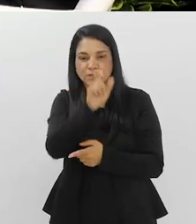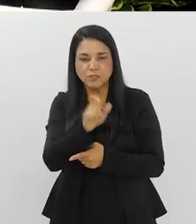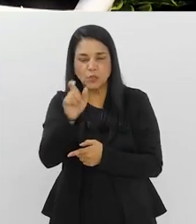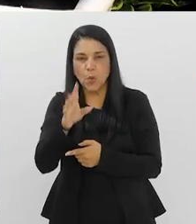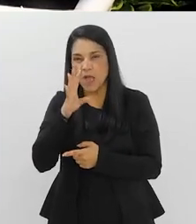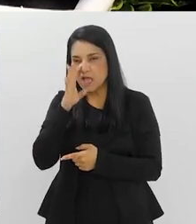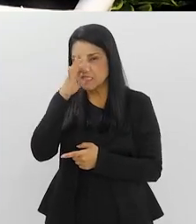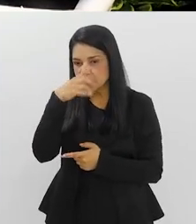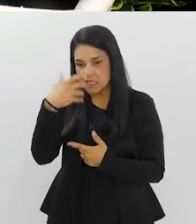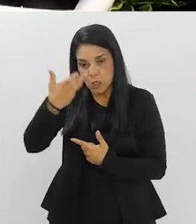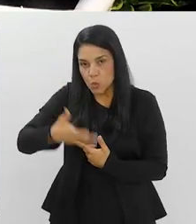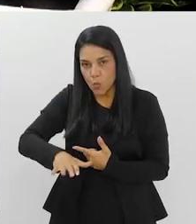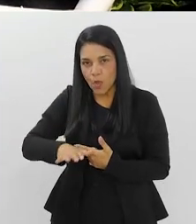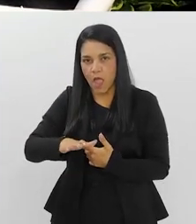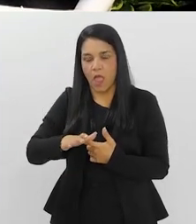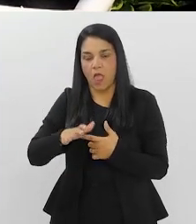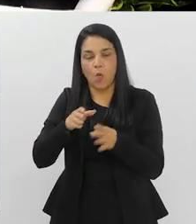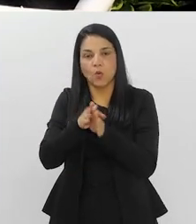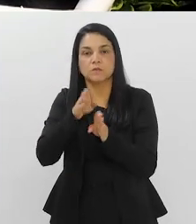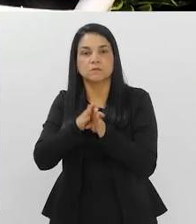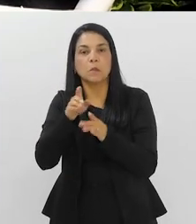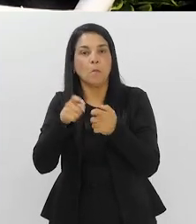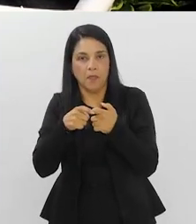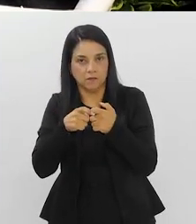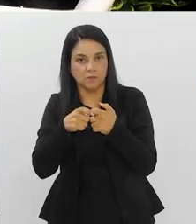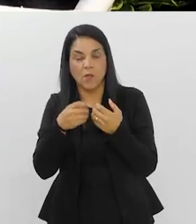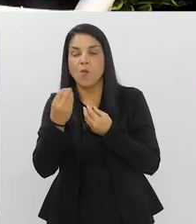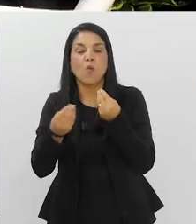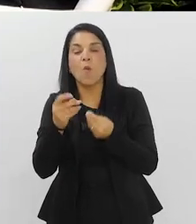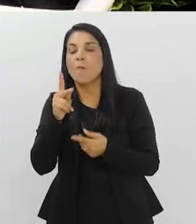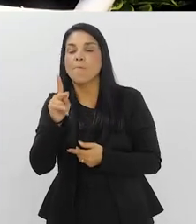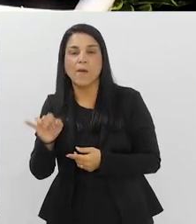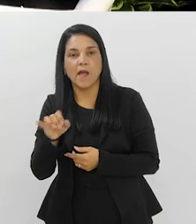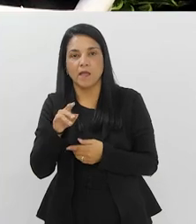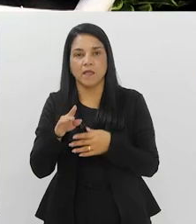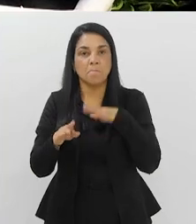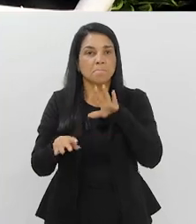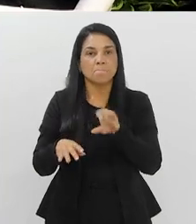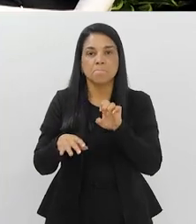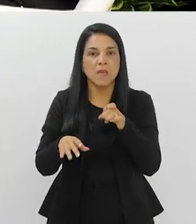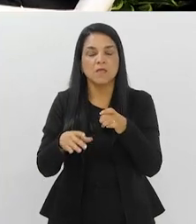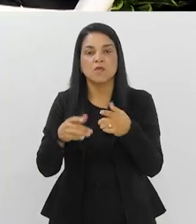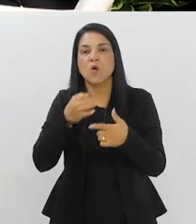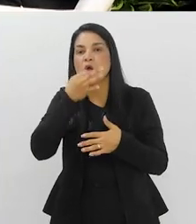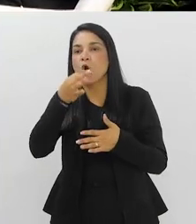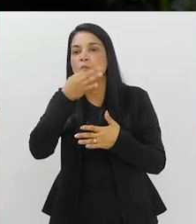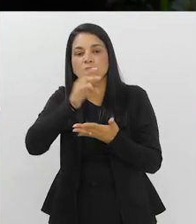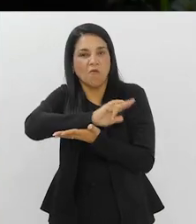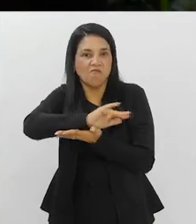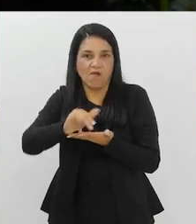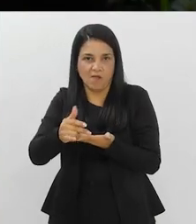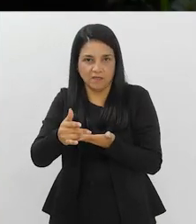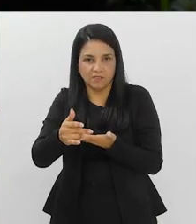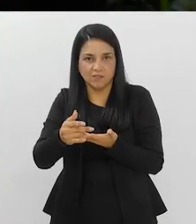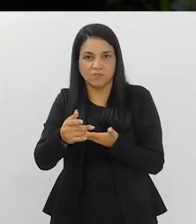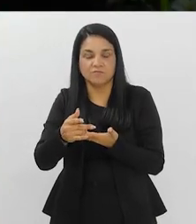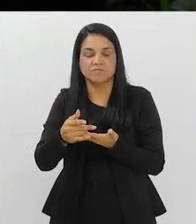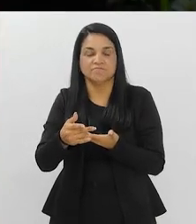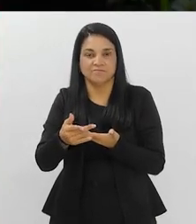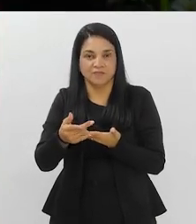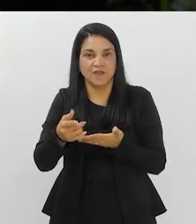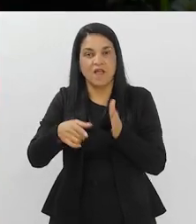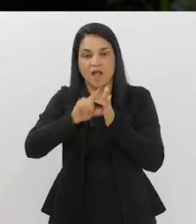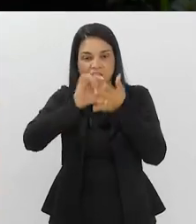resistência no consultório médico e também assim, como lidar até para os pais com essas opiniões diversas como o Charbel falou, né?